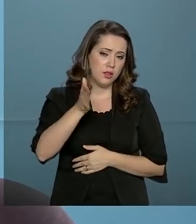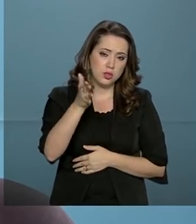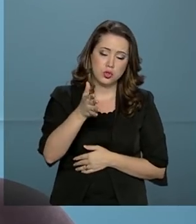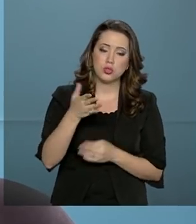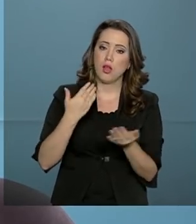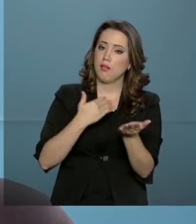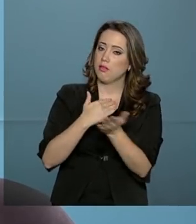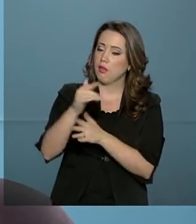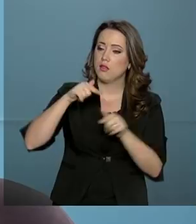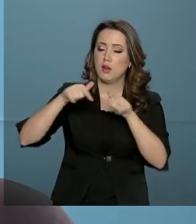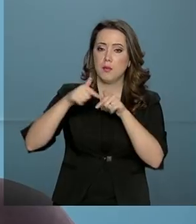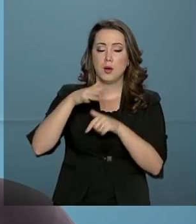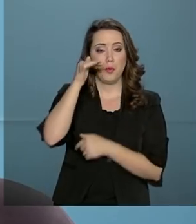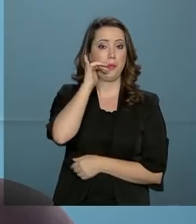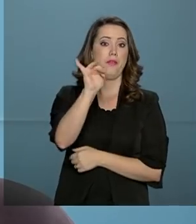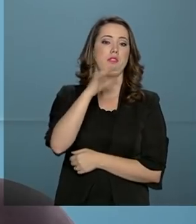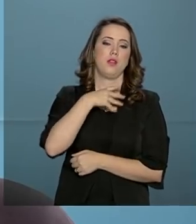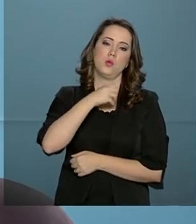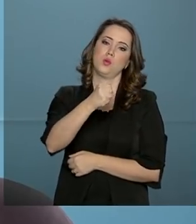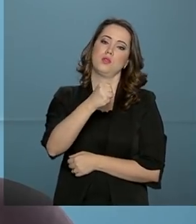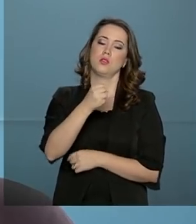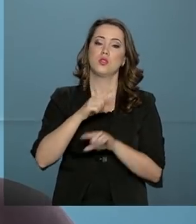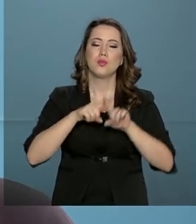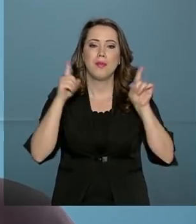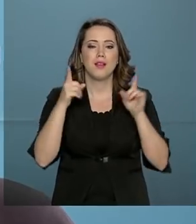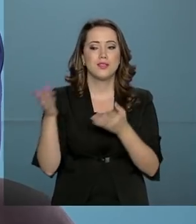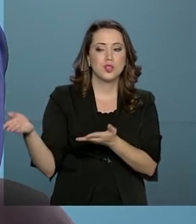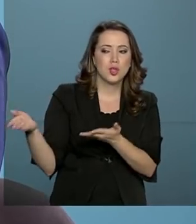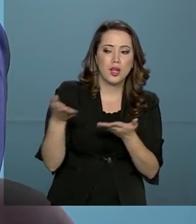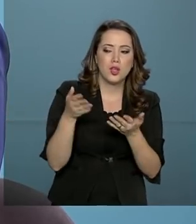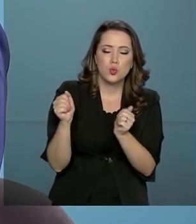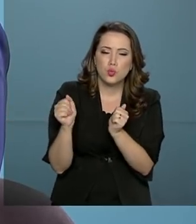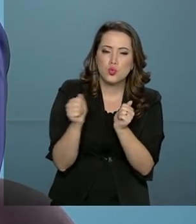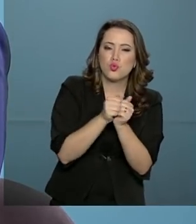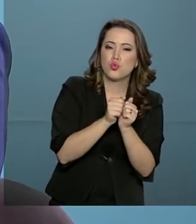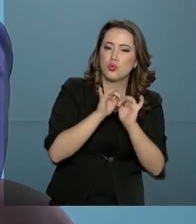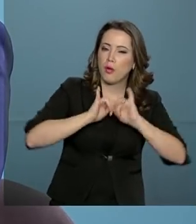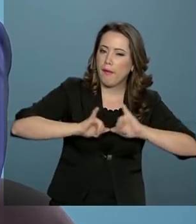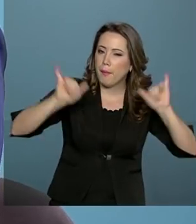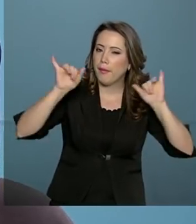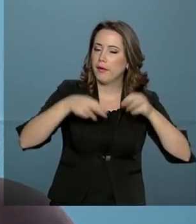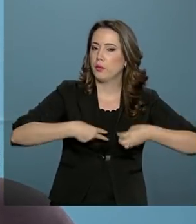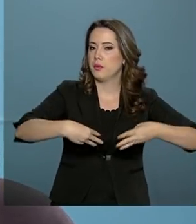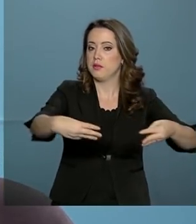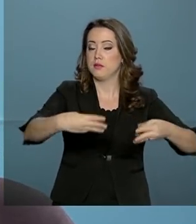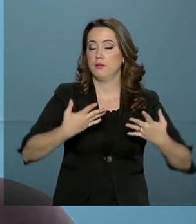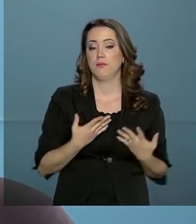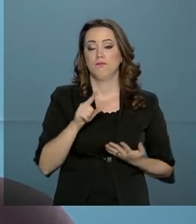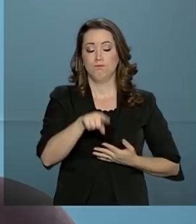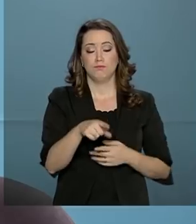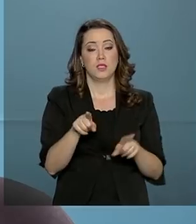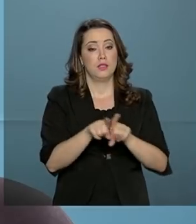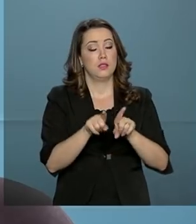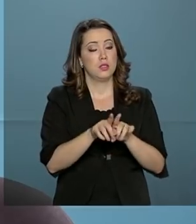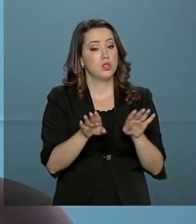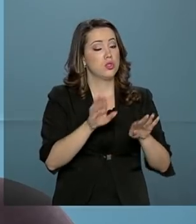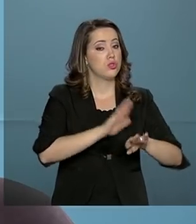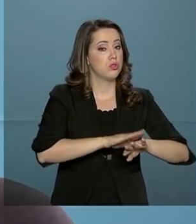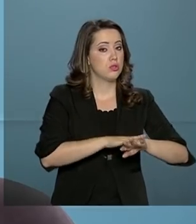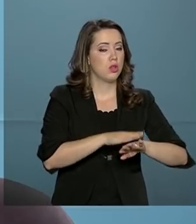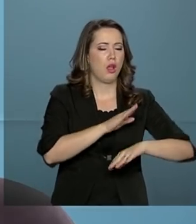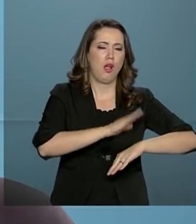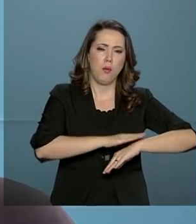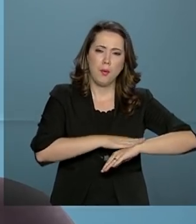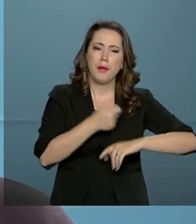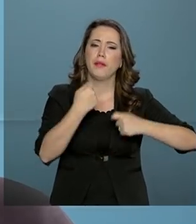suicídio e à automutilação. Mas nós queremos trazê-los para essa grande campanha. E, inclusive, se chegar o momento de